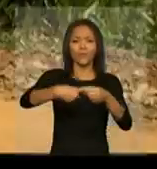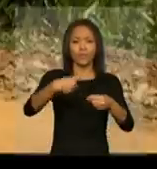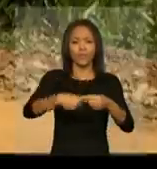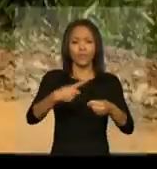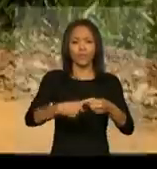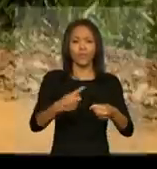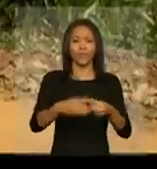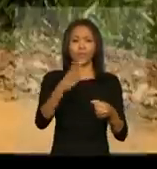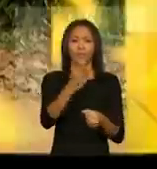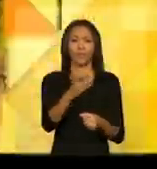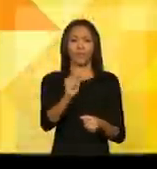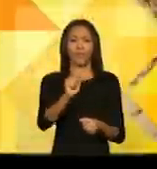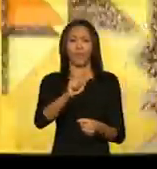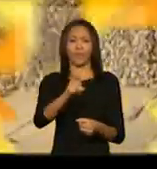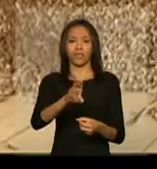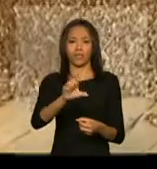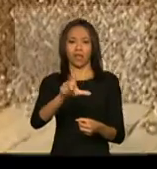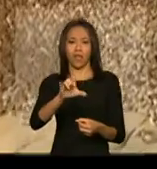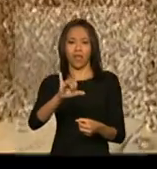Brasileia, no Acre.